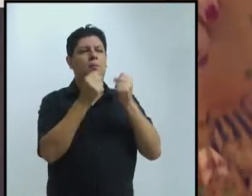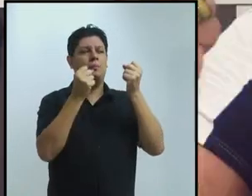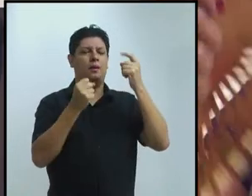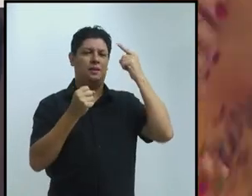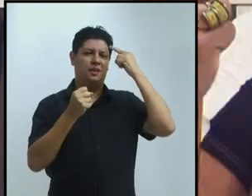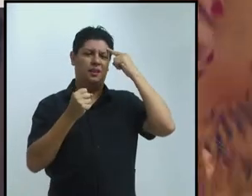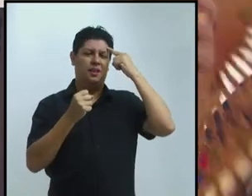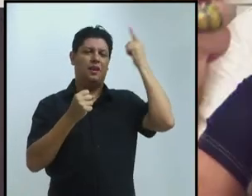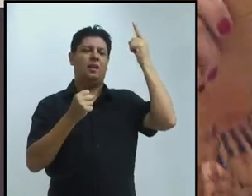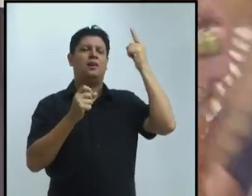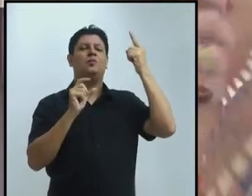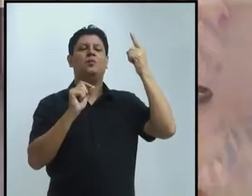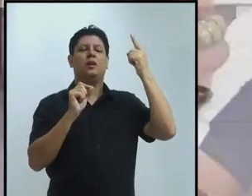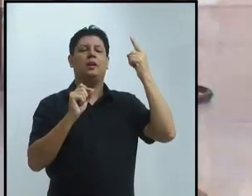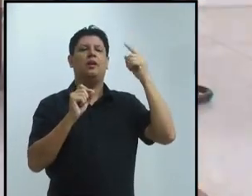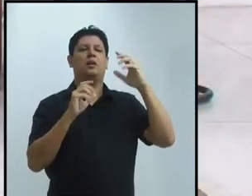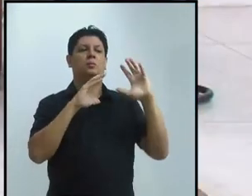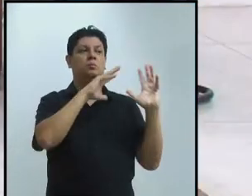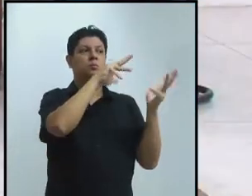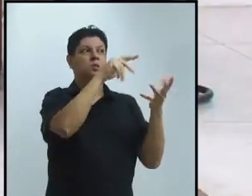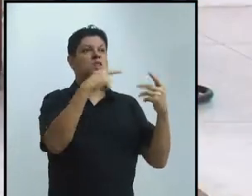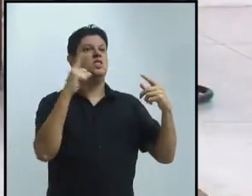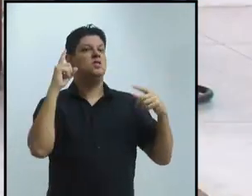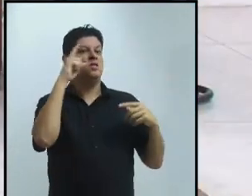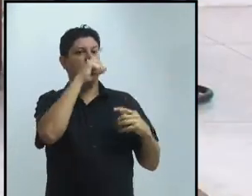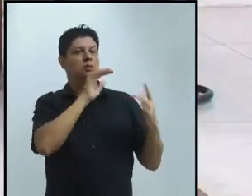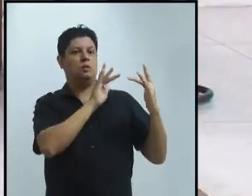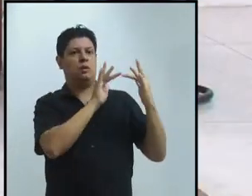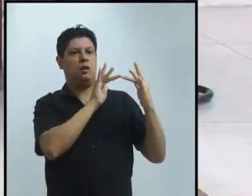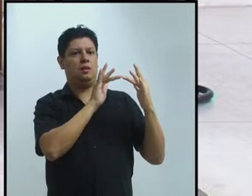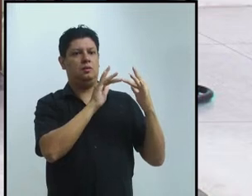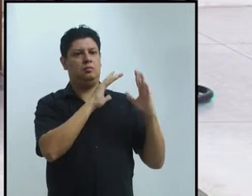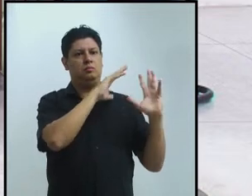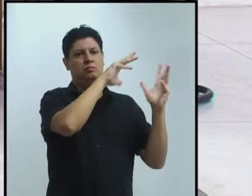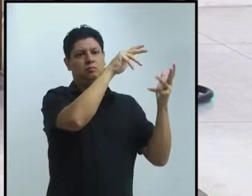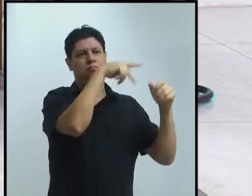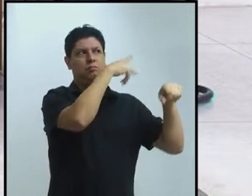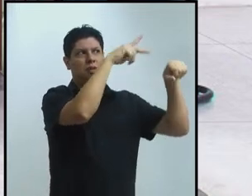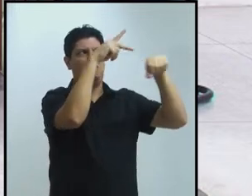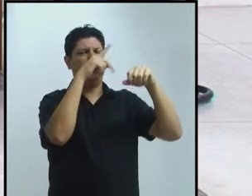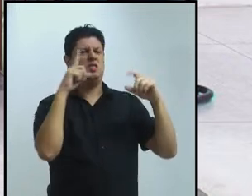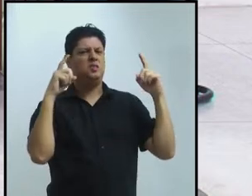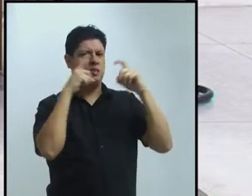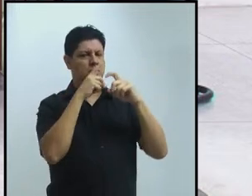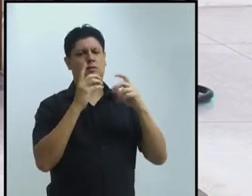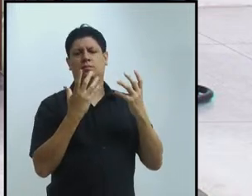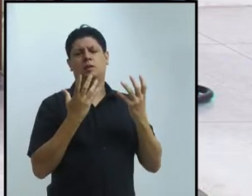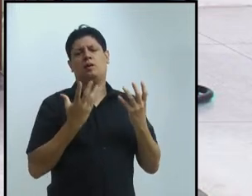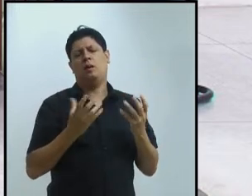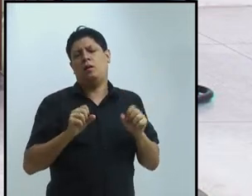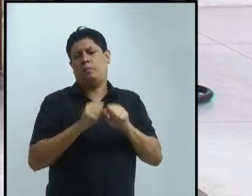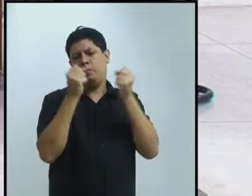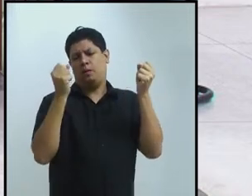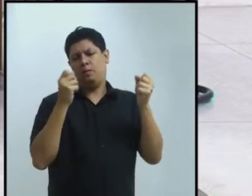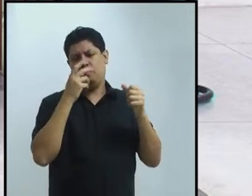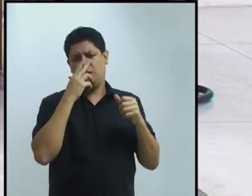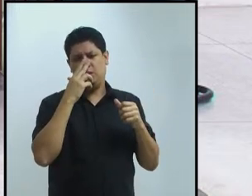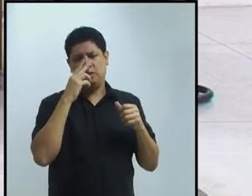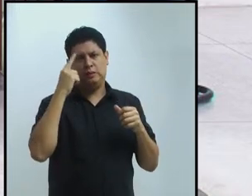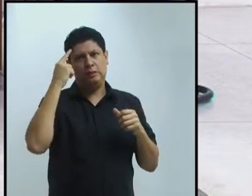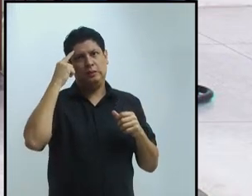obrigada, Juliana, pela apresentação, eu tive essas oportunidades de ter todos esses contatos com o exterior,